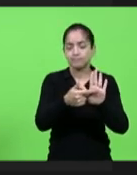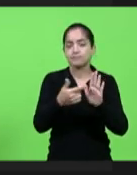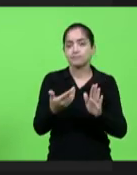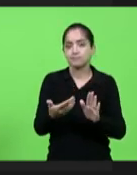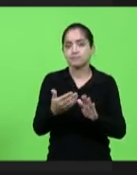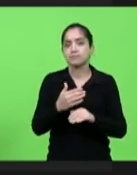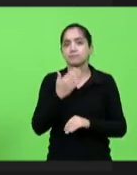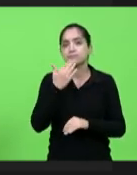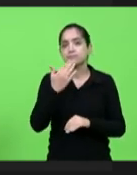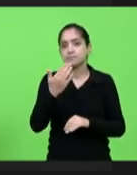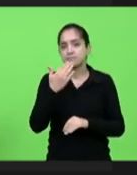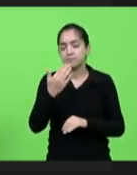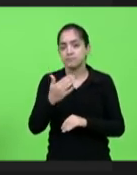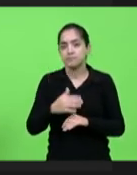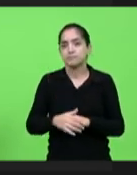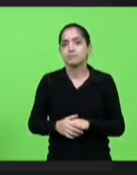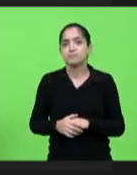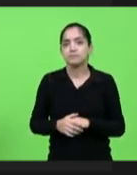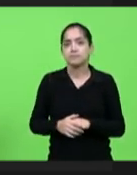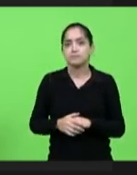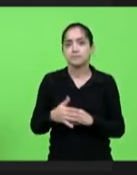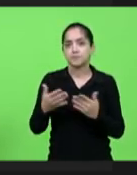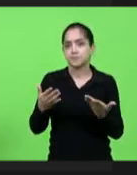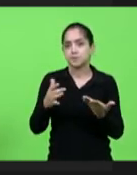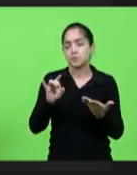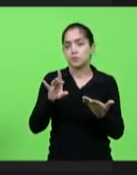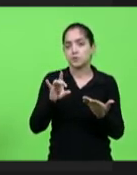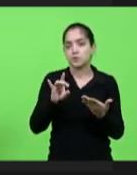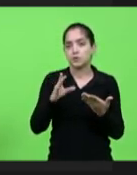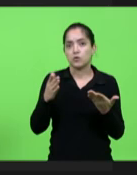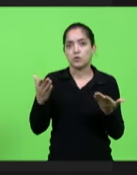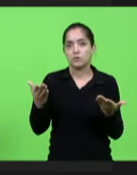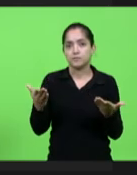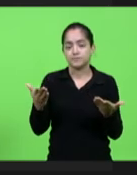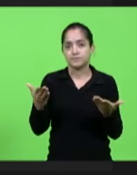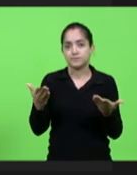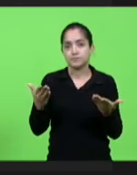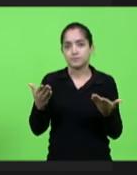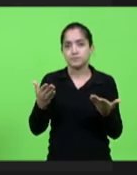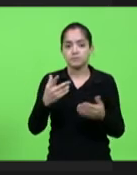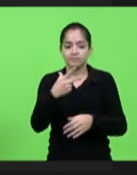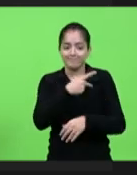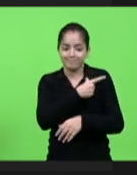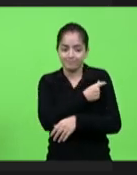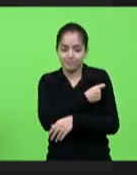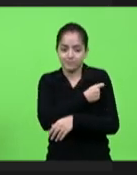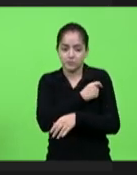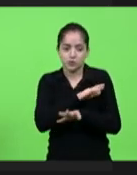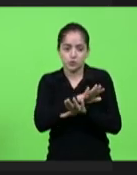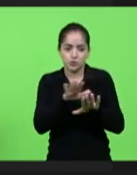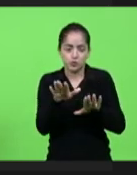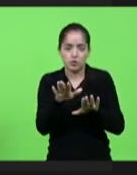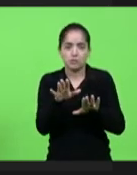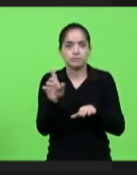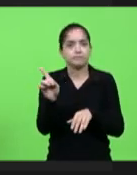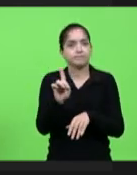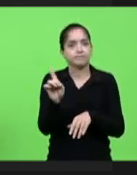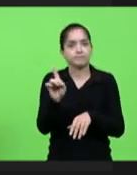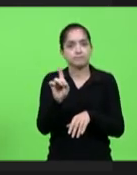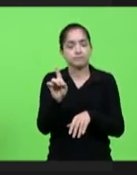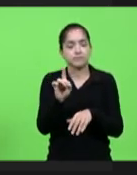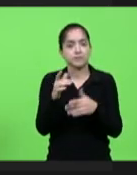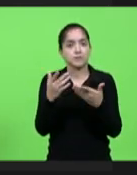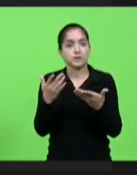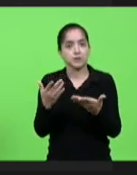porque não não se trata apenas é de imunizar os trabalhadores deputada Luciane é